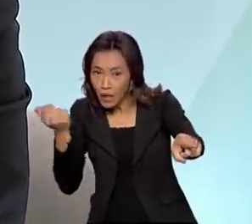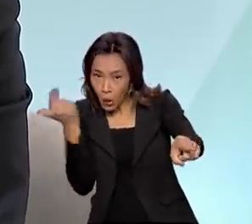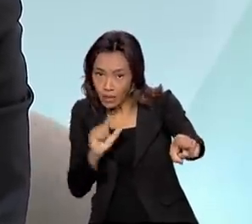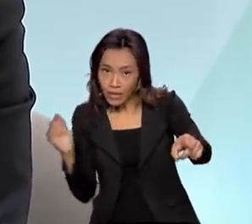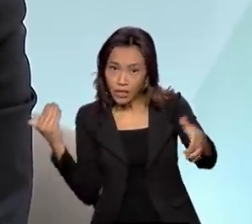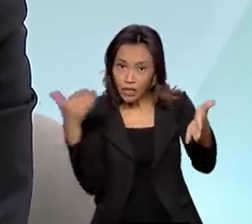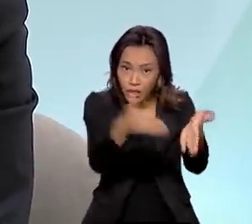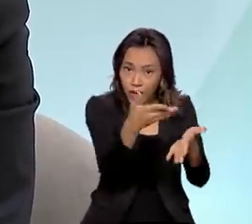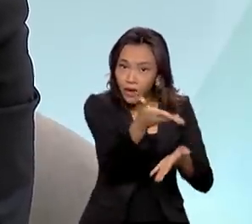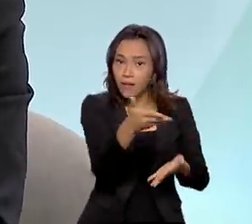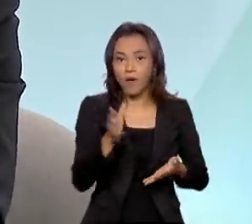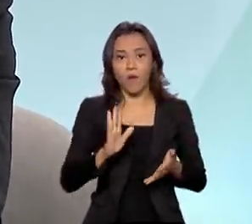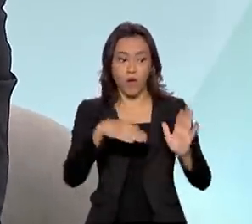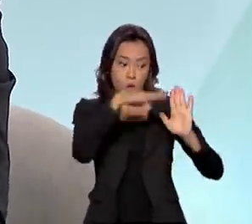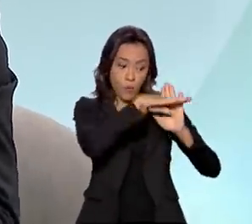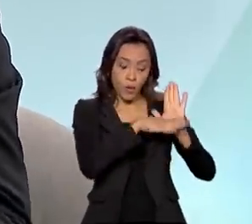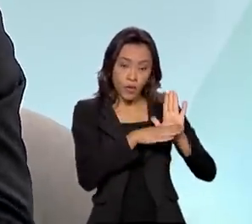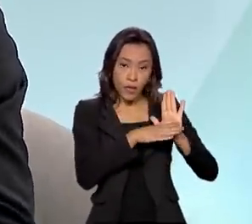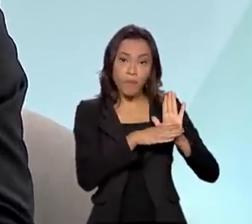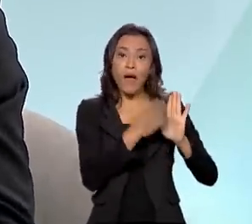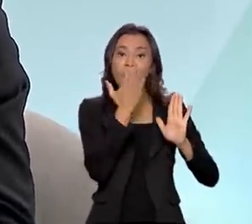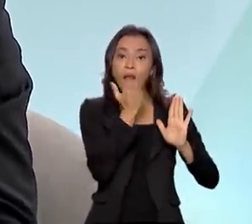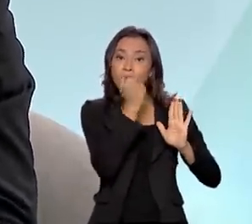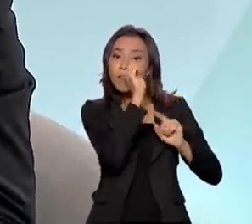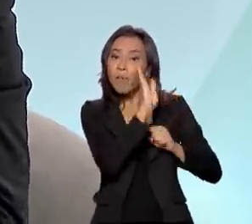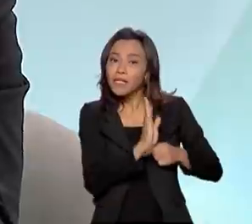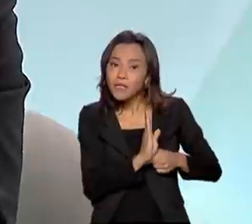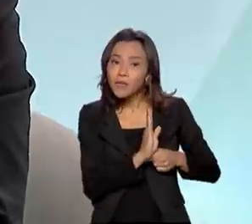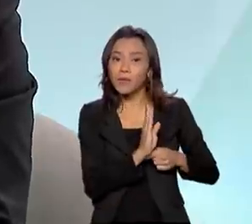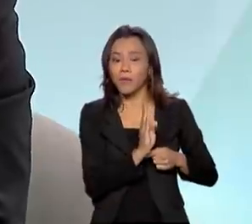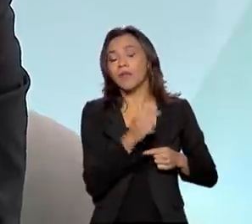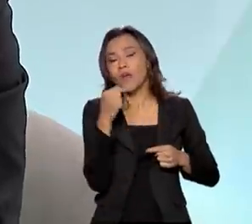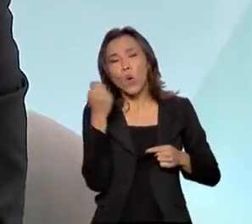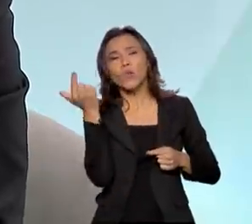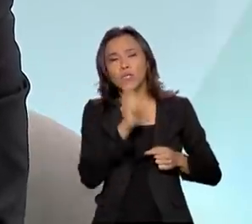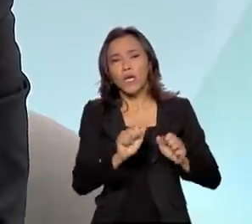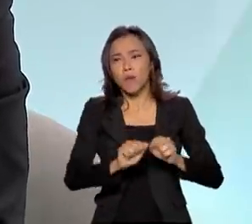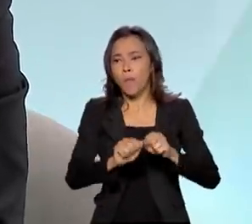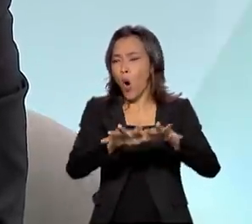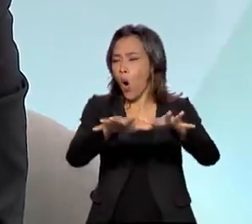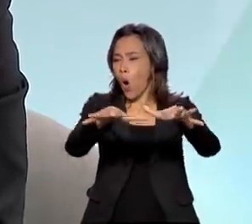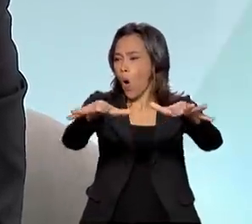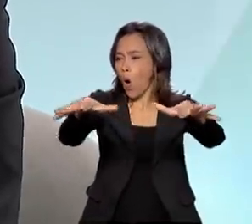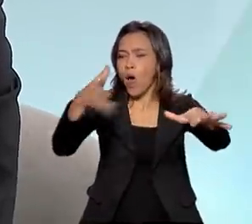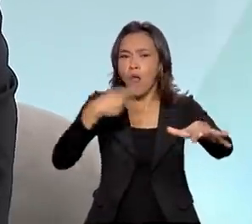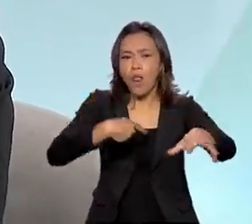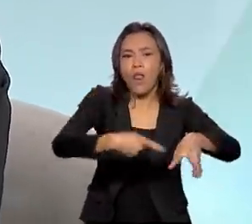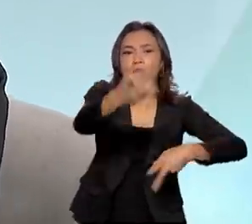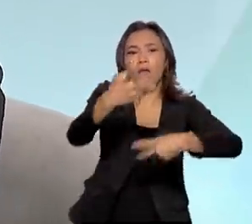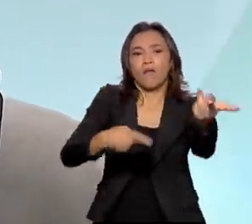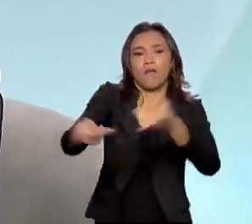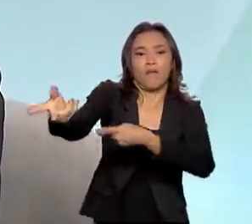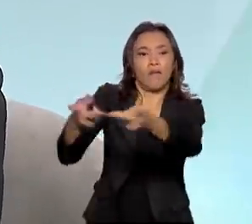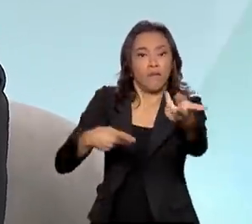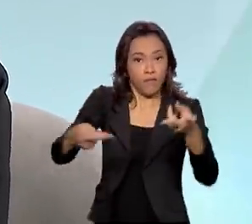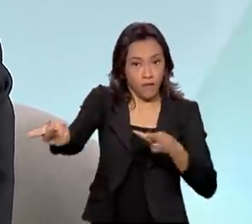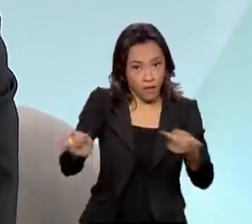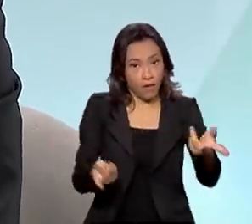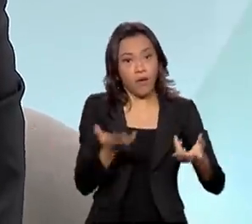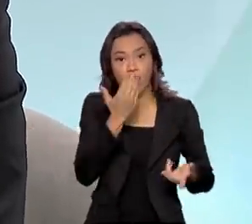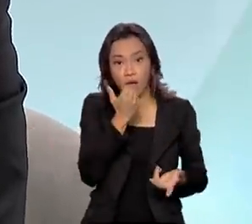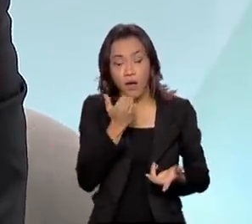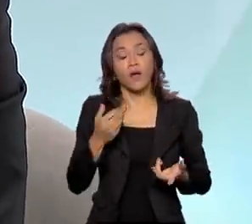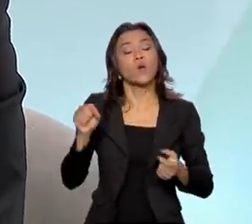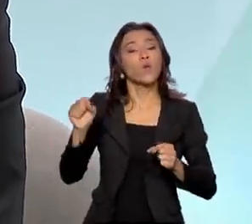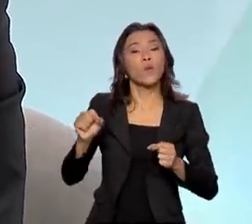com o Alimenta Brasil, você tem isso descentralizado em todo o Brasil. A produção local, uma produção, inclusive, com baixo carbono,